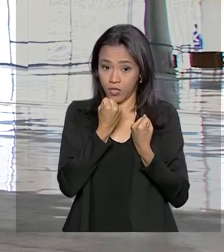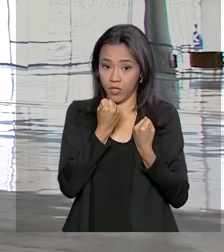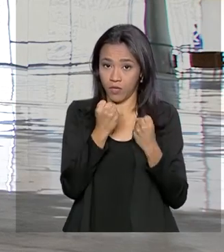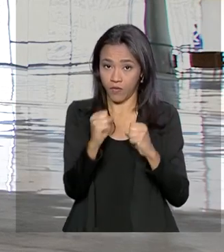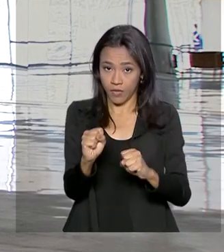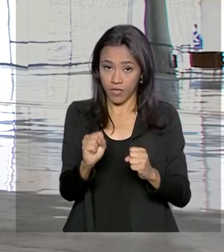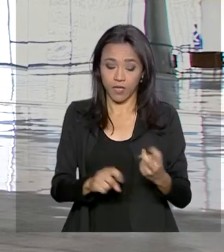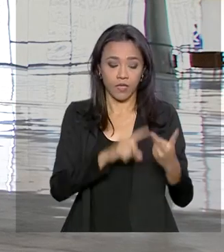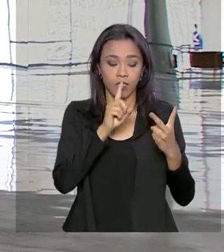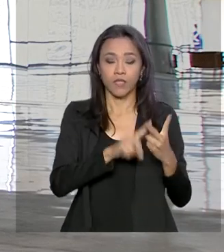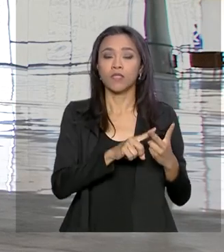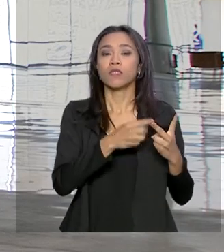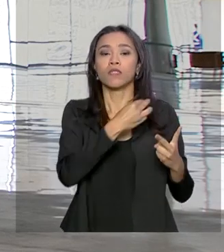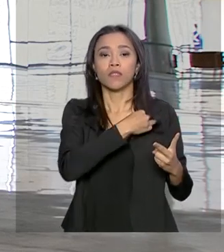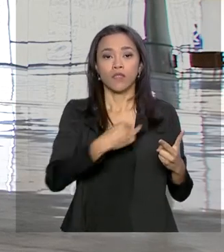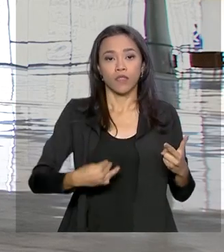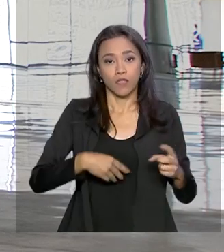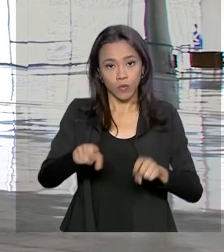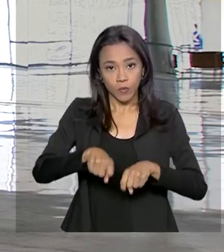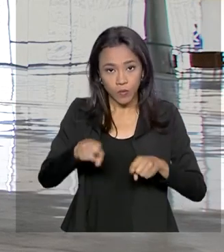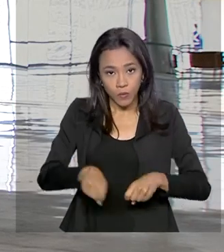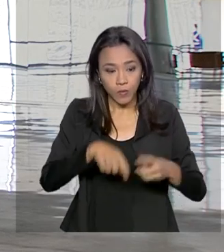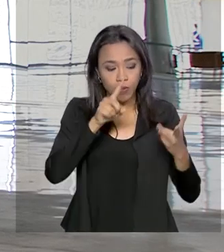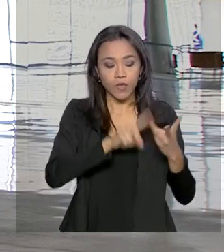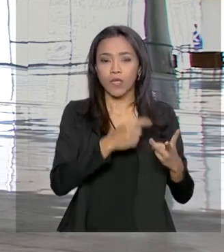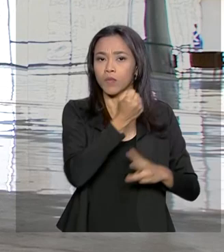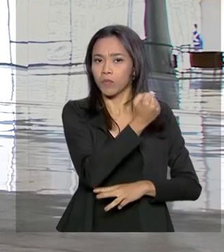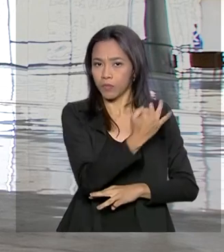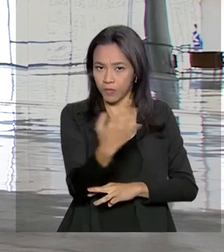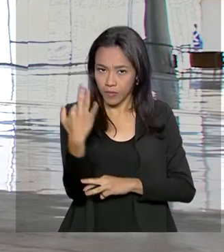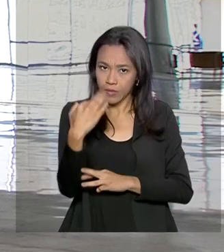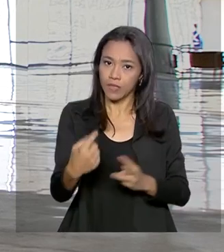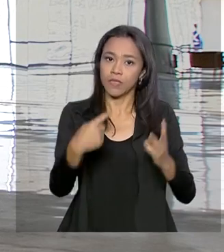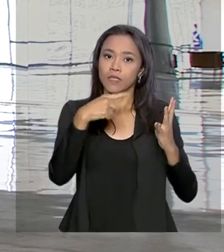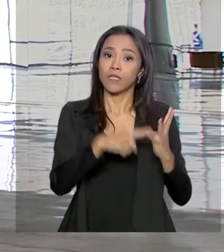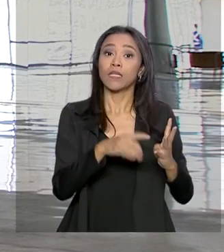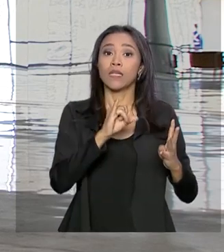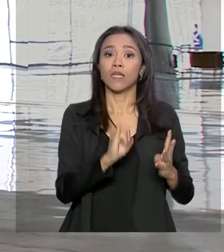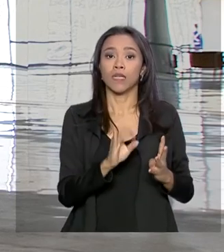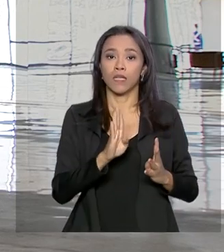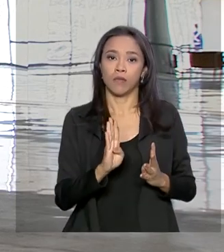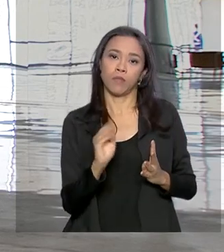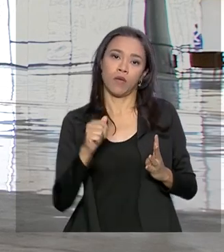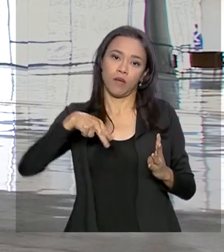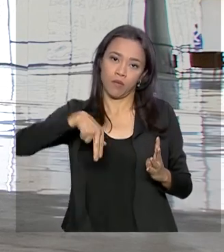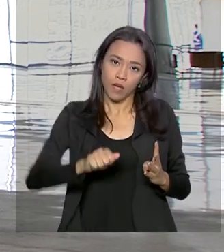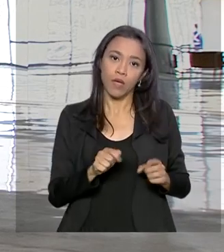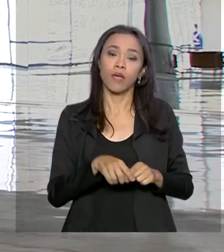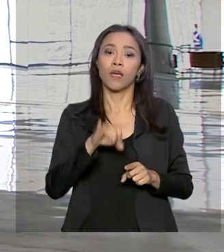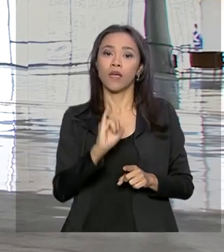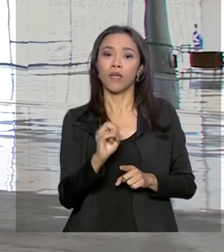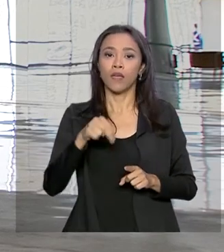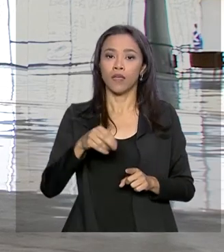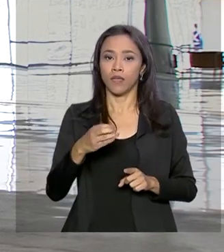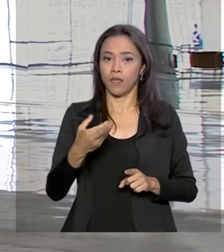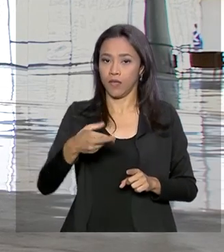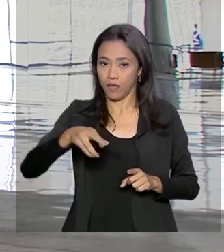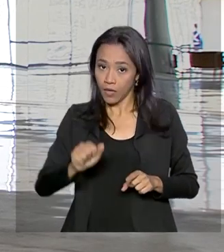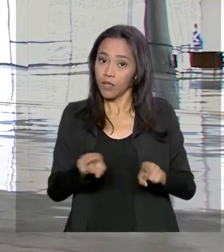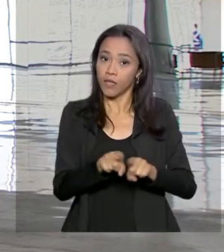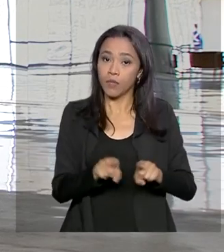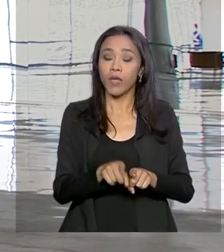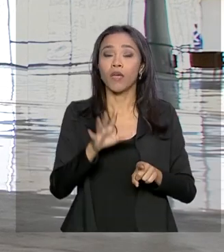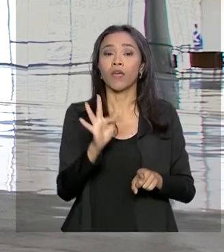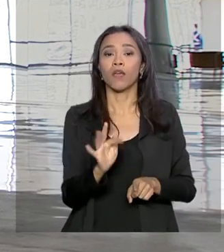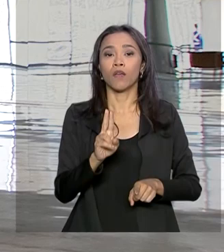Tereza Cristina, da Agricultura, Ricardo Salles, do Meio Ambiente, além do Ibama, do Incra e da FUNAI. Os ministros vão